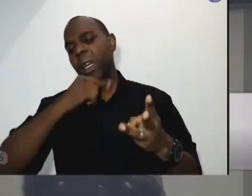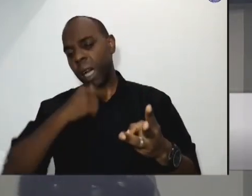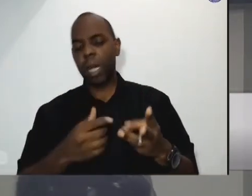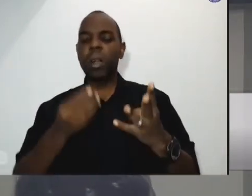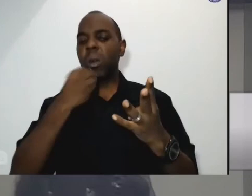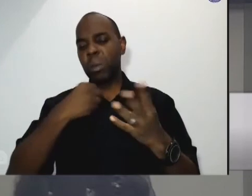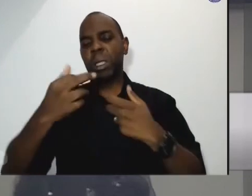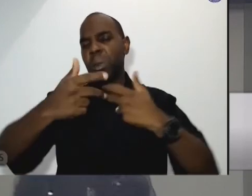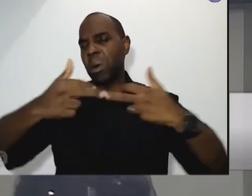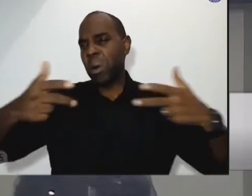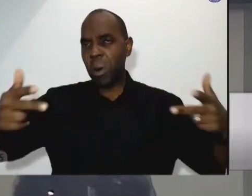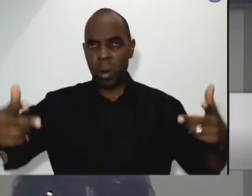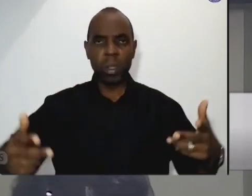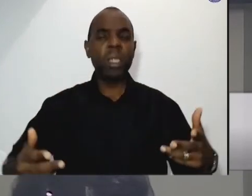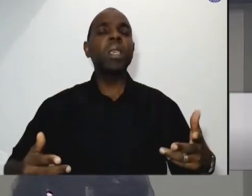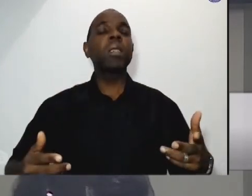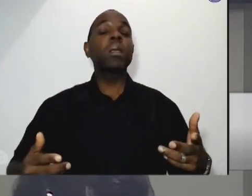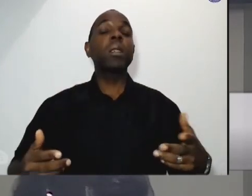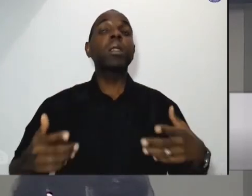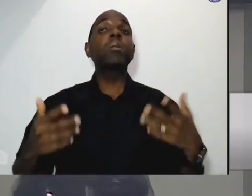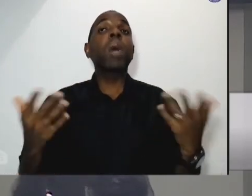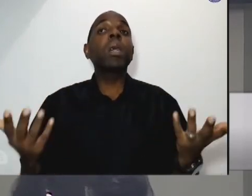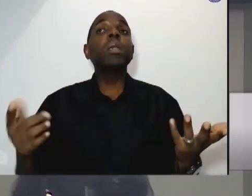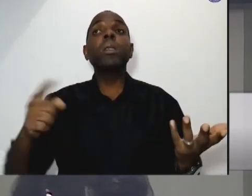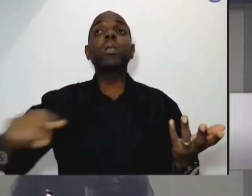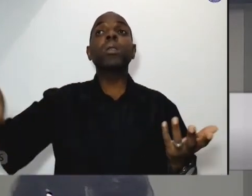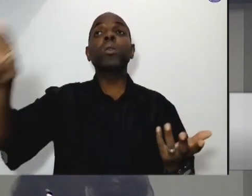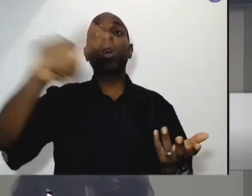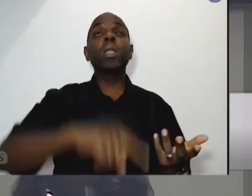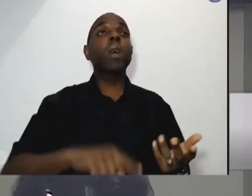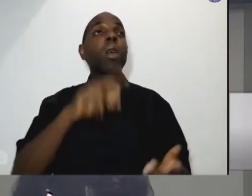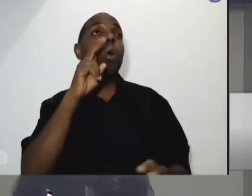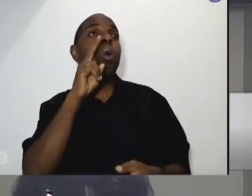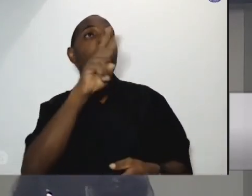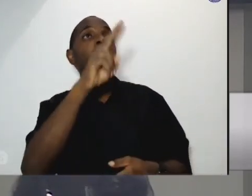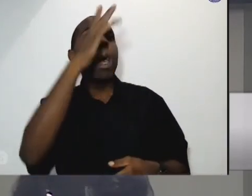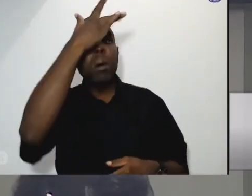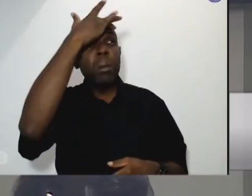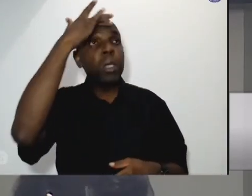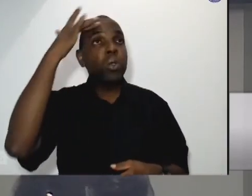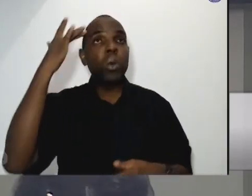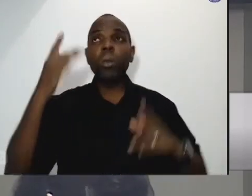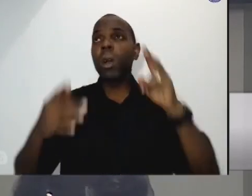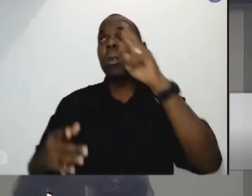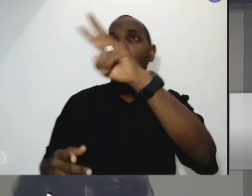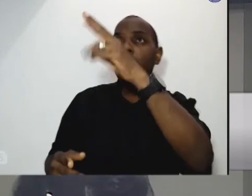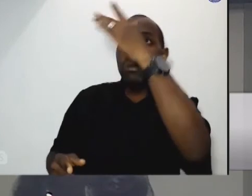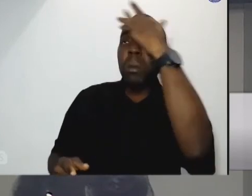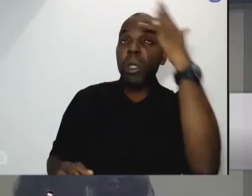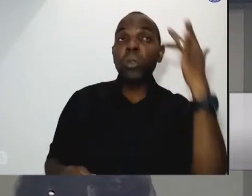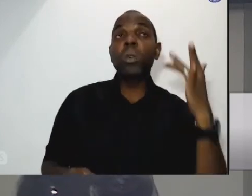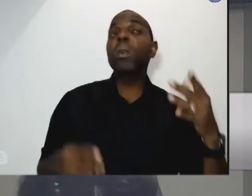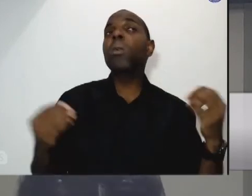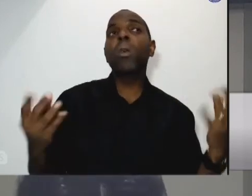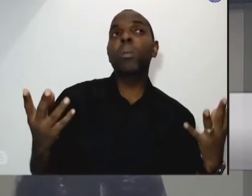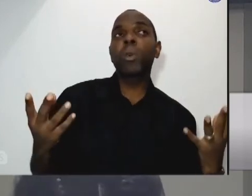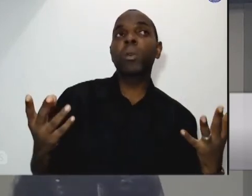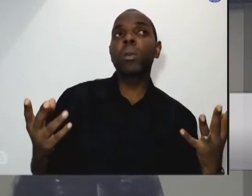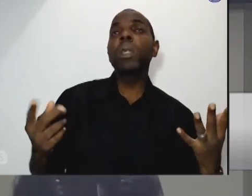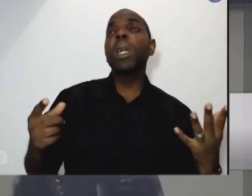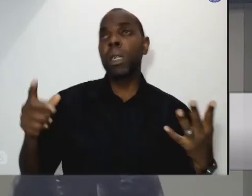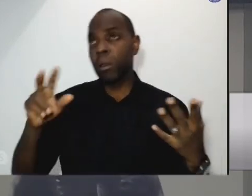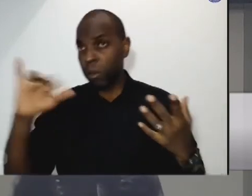questões mas qual vai ser o nosso olhar qual vai ser o nosso julgar o nosso olhar e o nosso cuidado com a sociedade